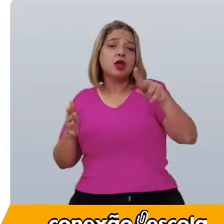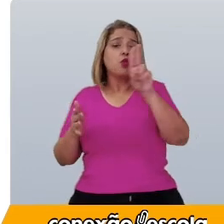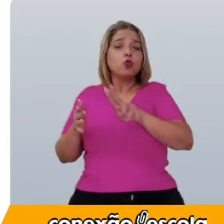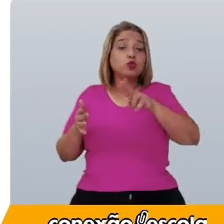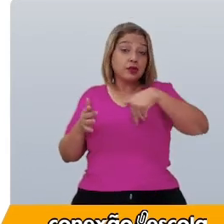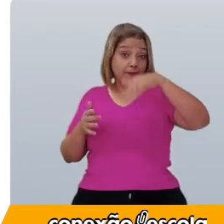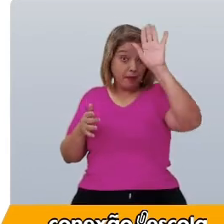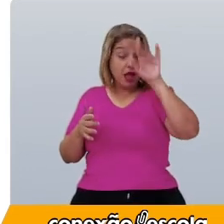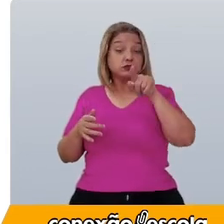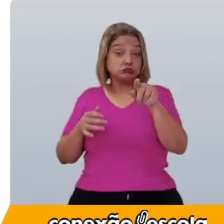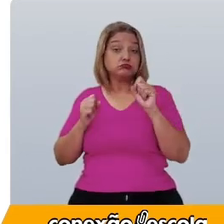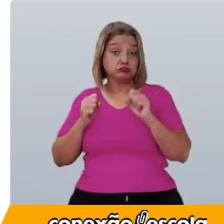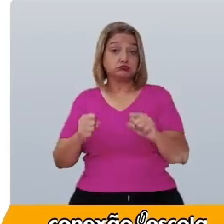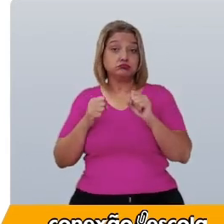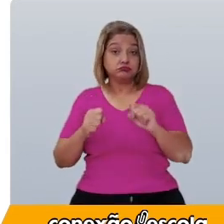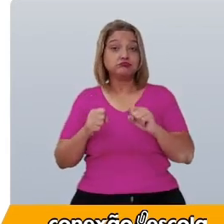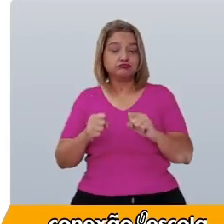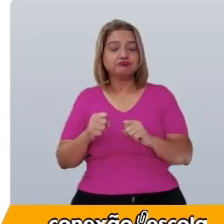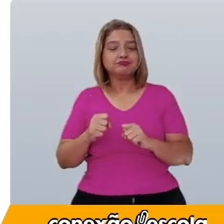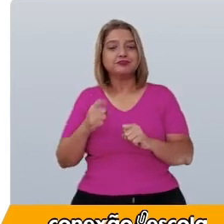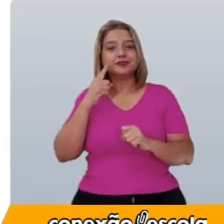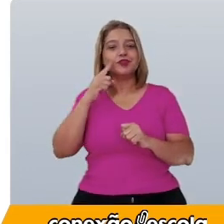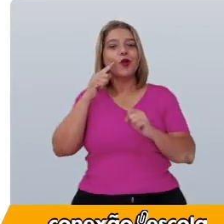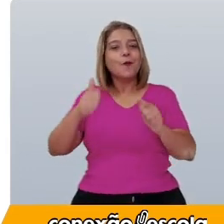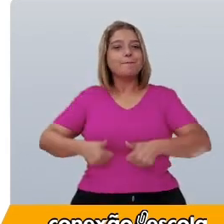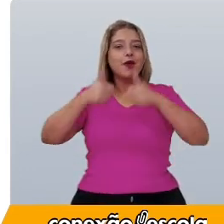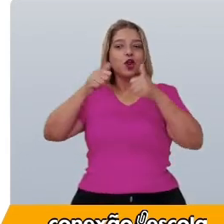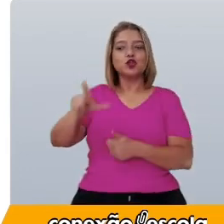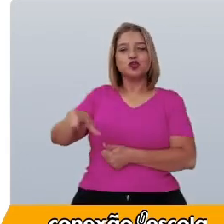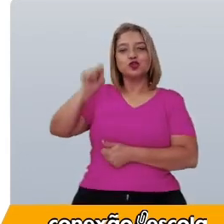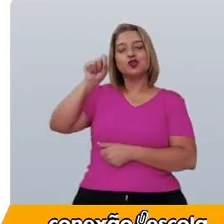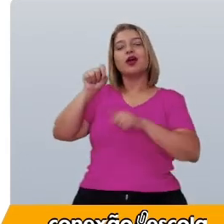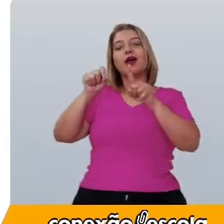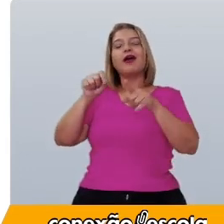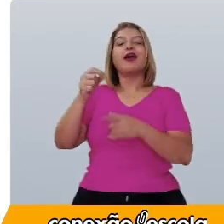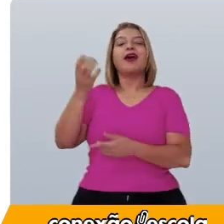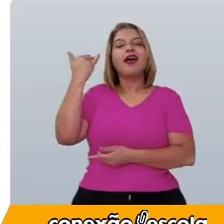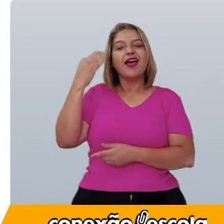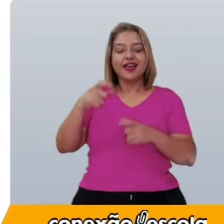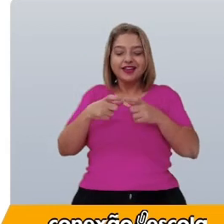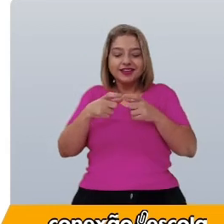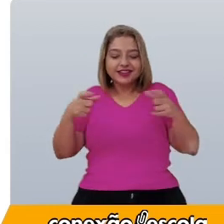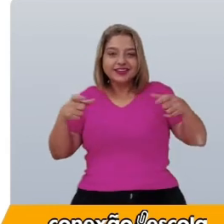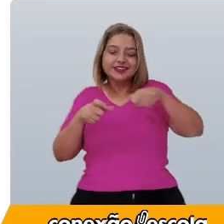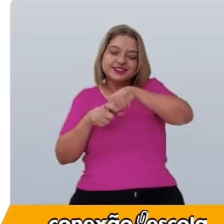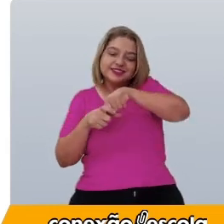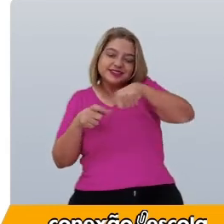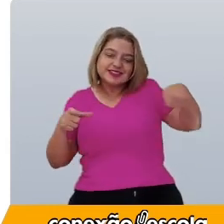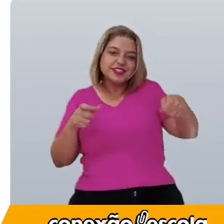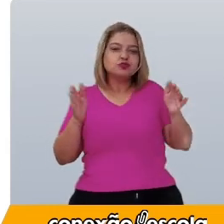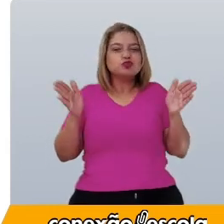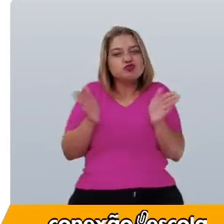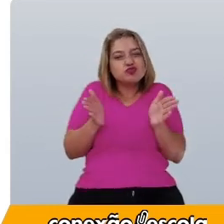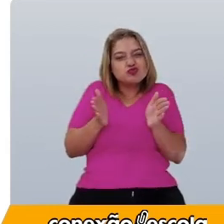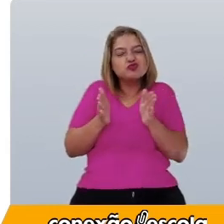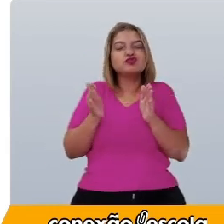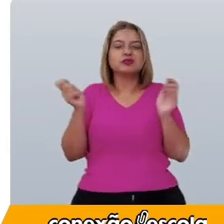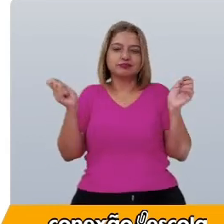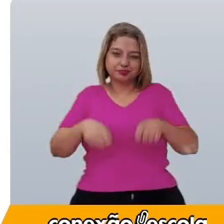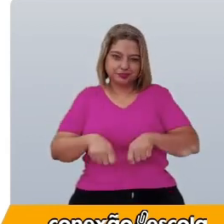usa, Então, melhor optar pelo bom e velho estojo de zíper pequeno.